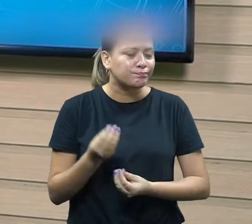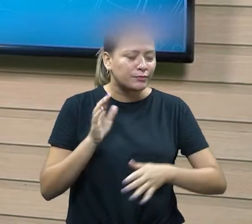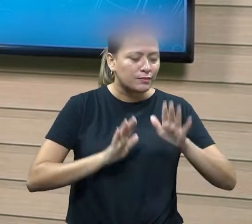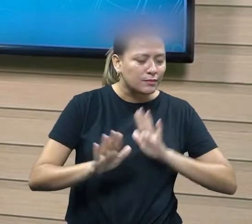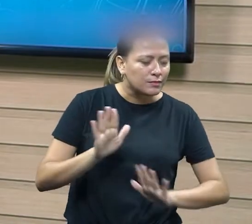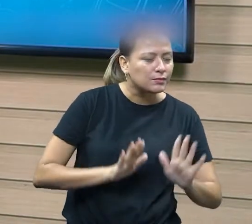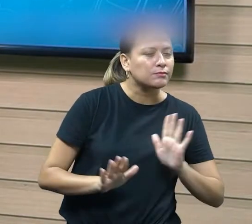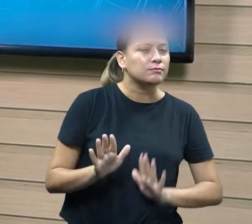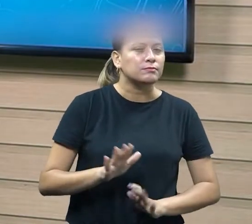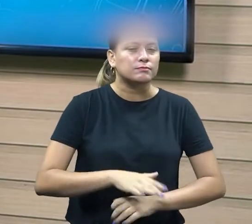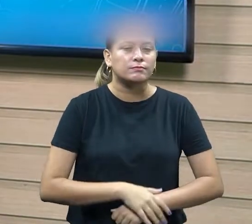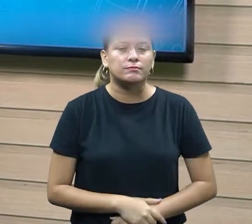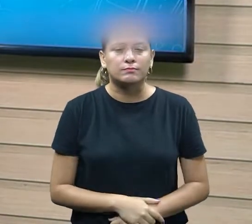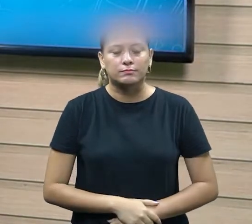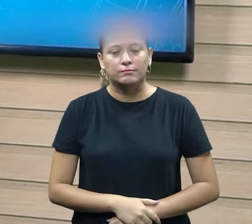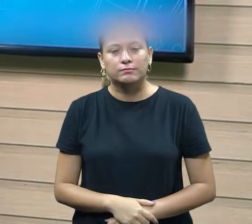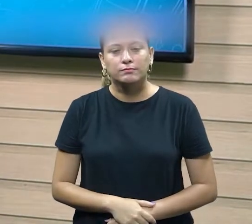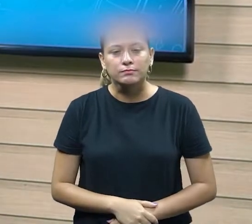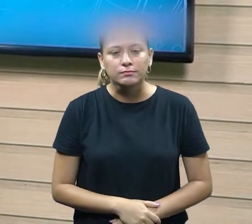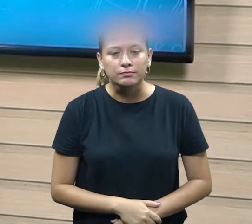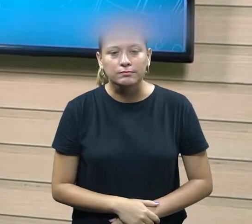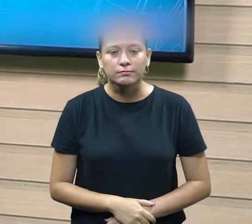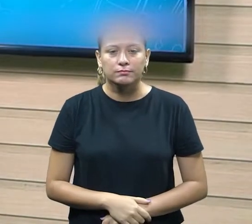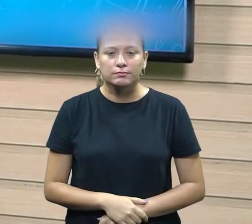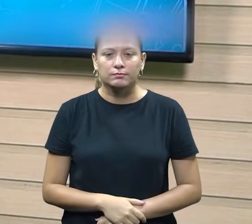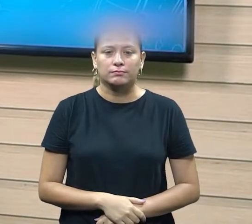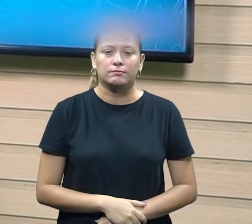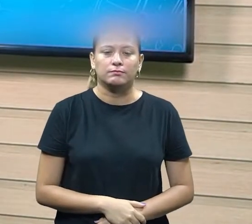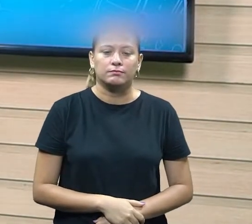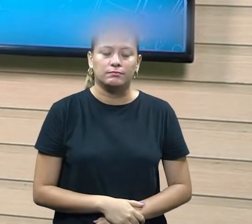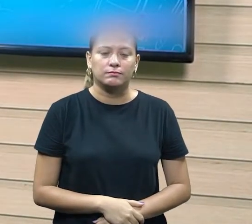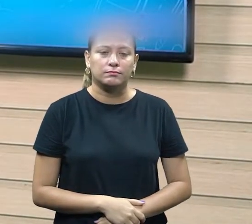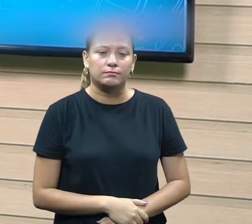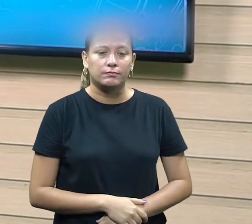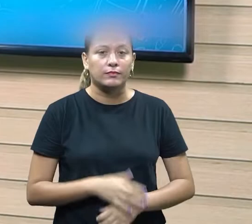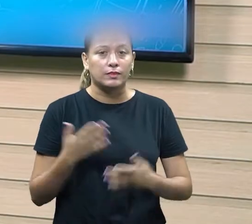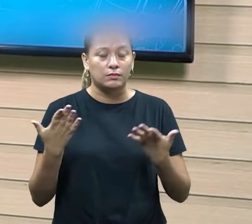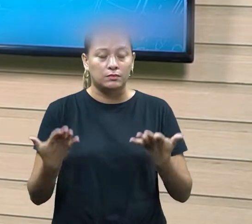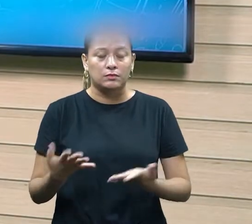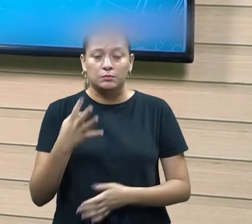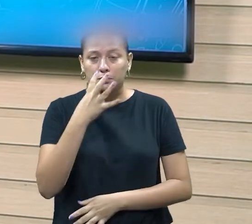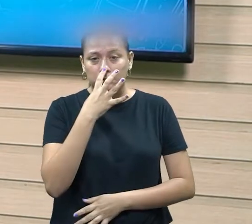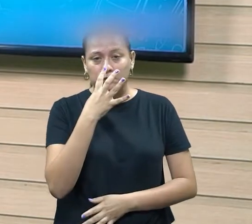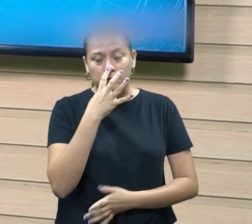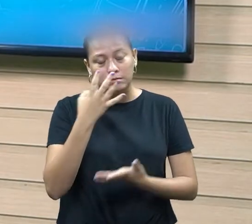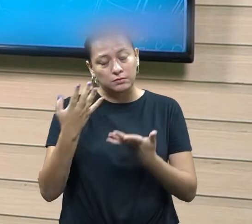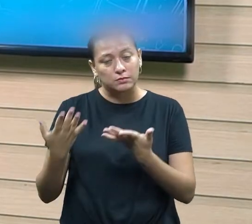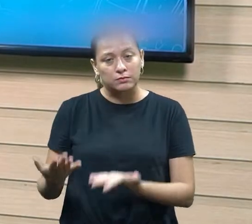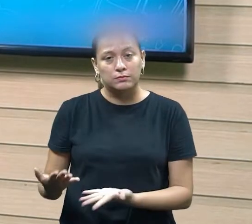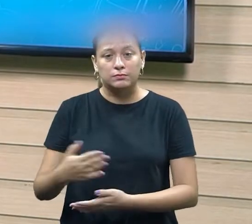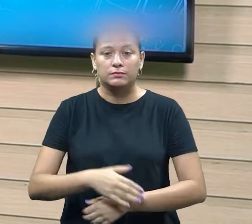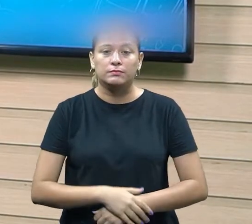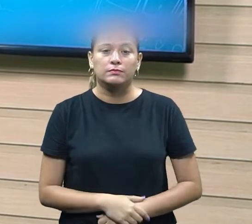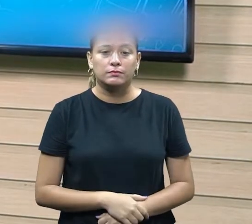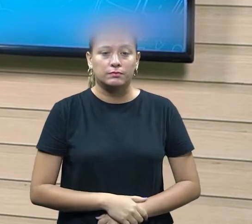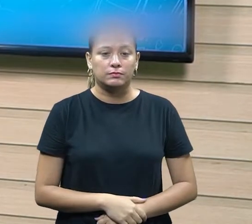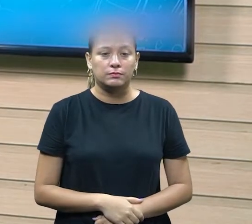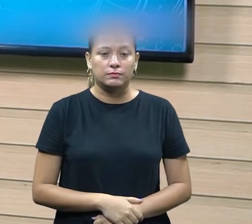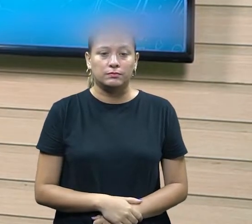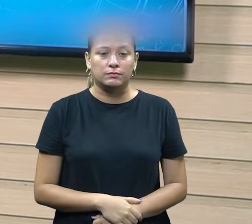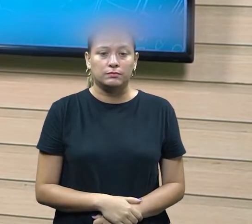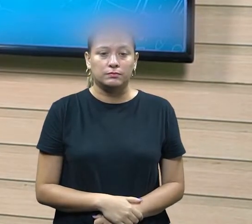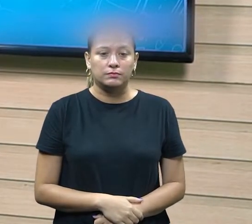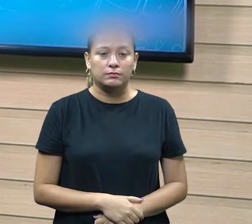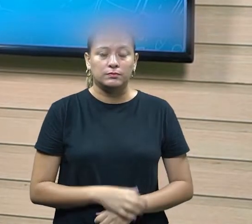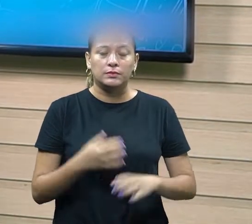participantes quando se vê dentro de uma mesa de negociação nós estamos aqui analisando algumas analisando uns